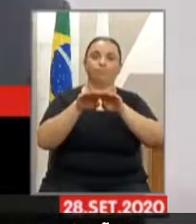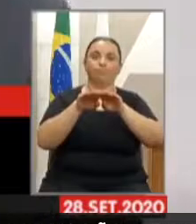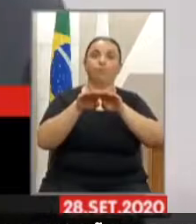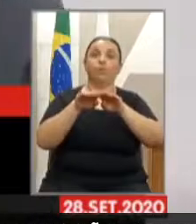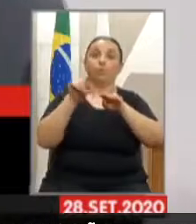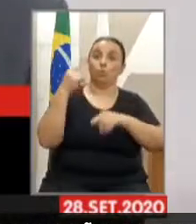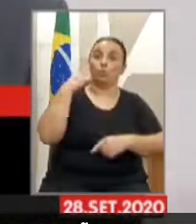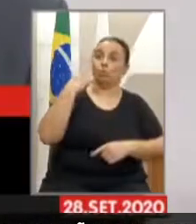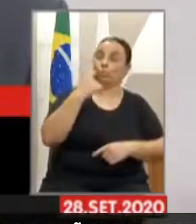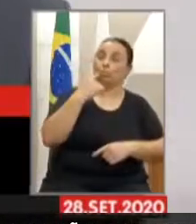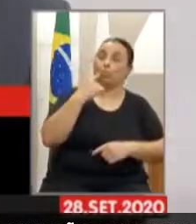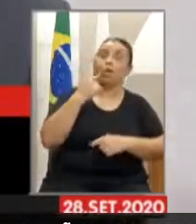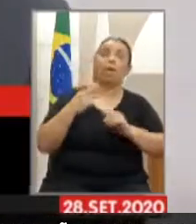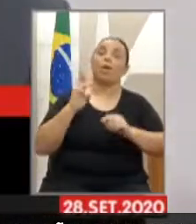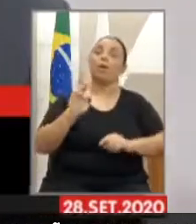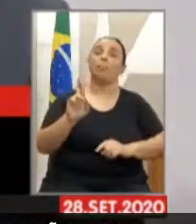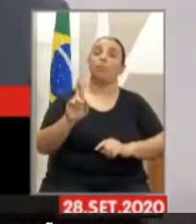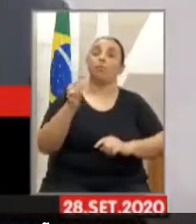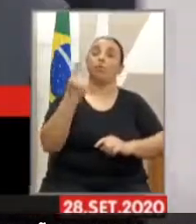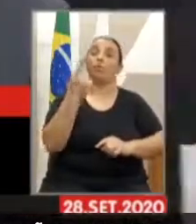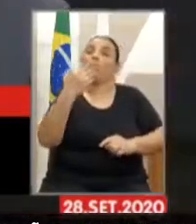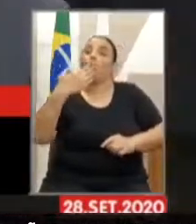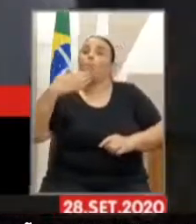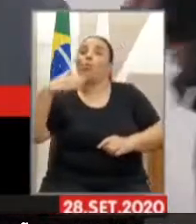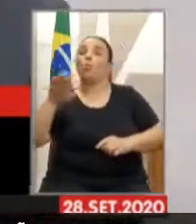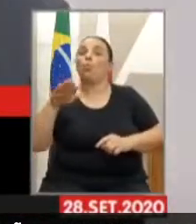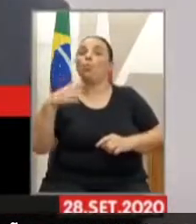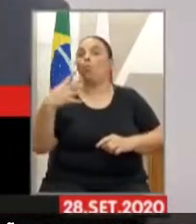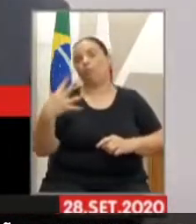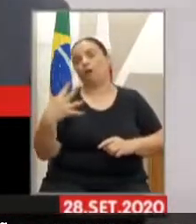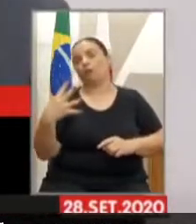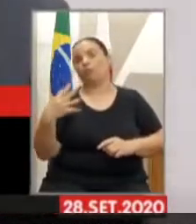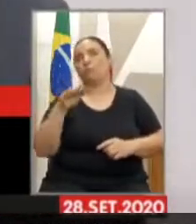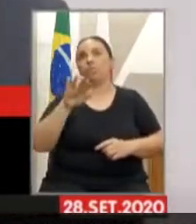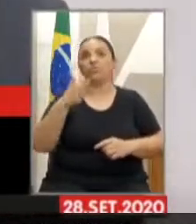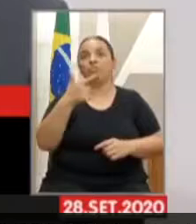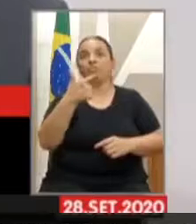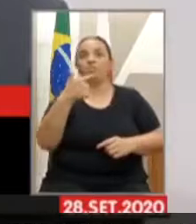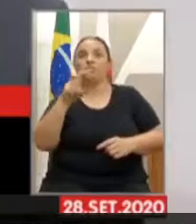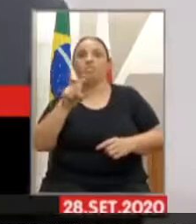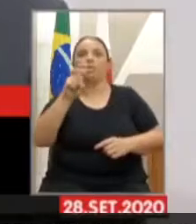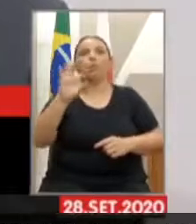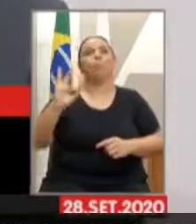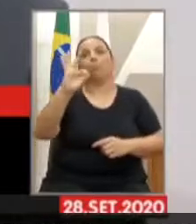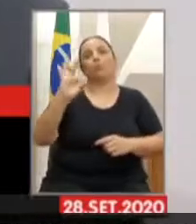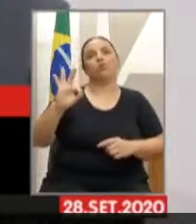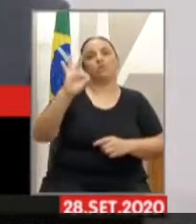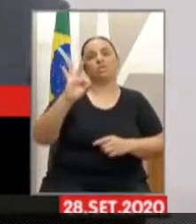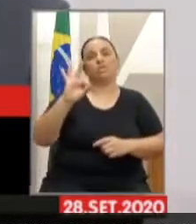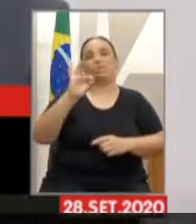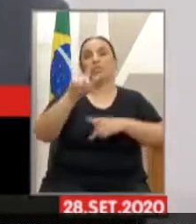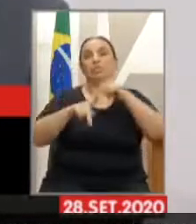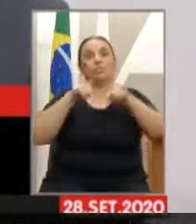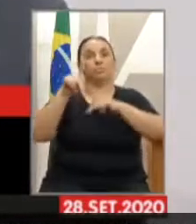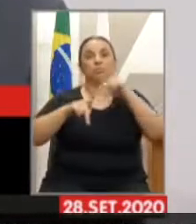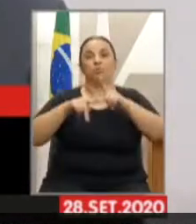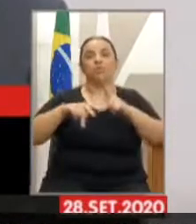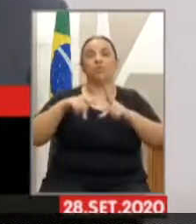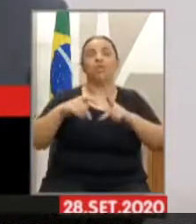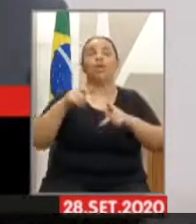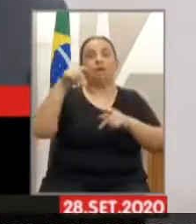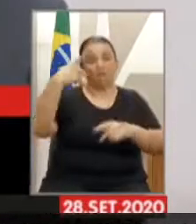população brasileira, as pessoas com deficiência. Nós não podemos ignorar isso mais, gente, já passou, já passou da época.